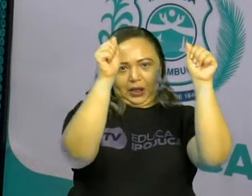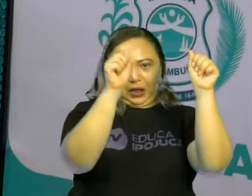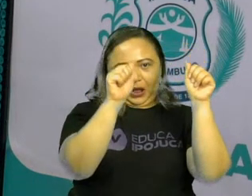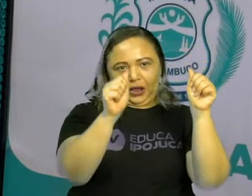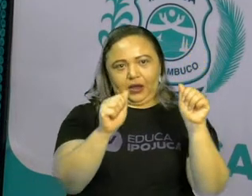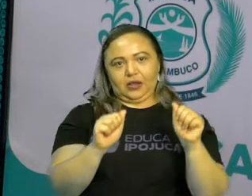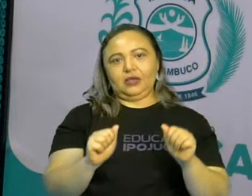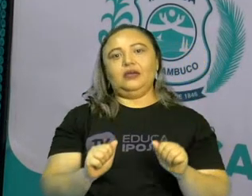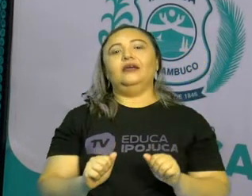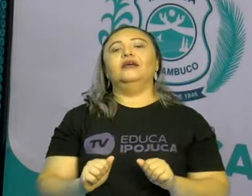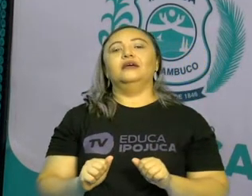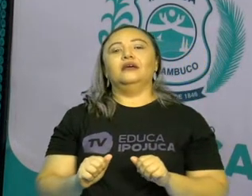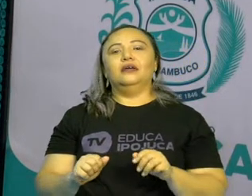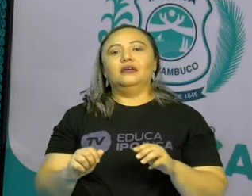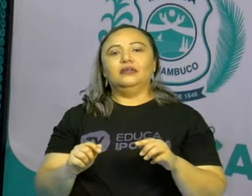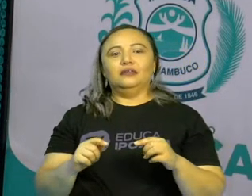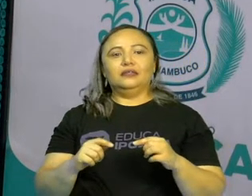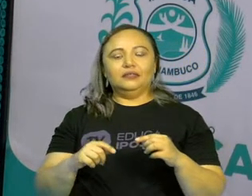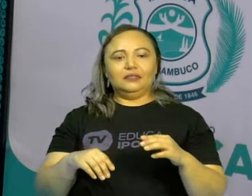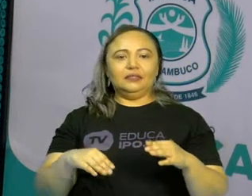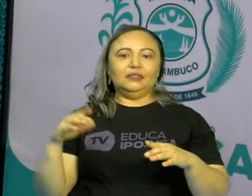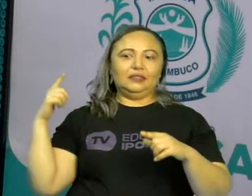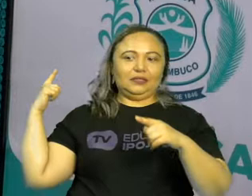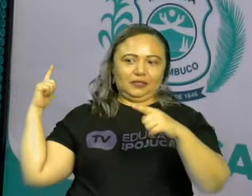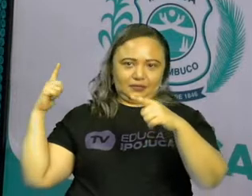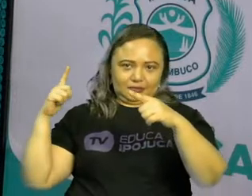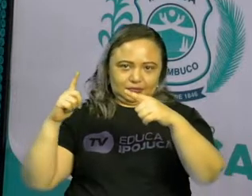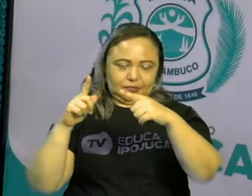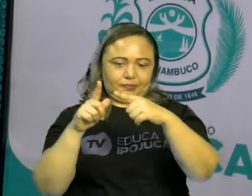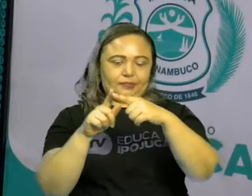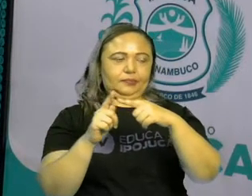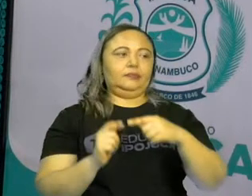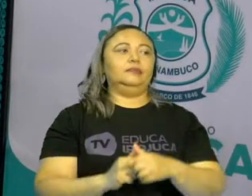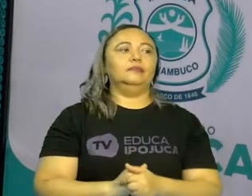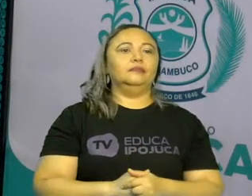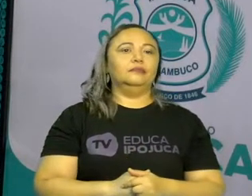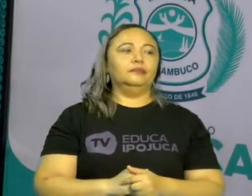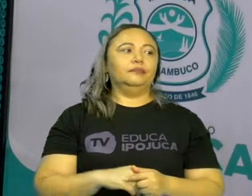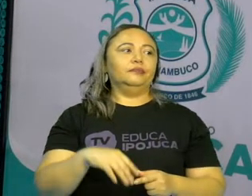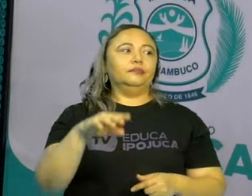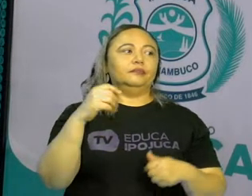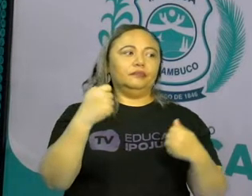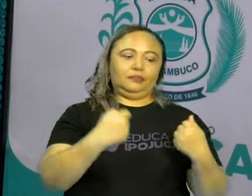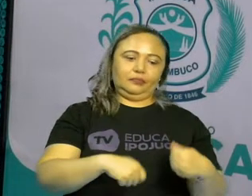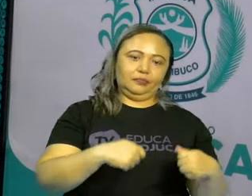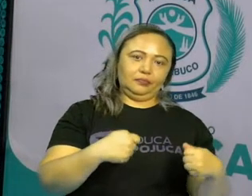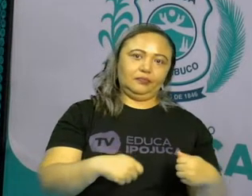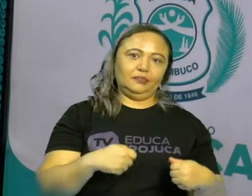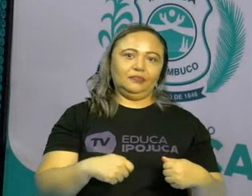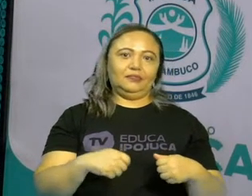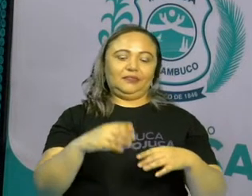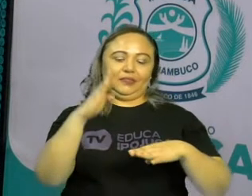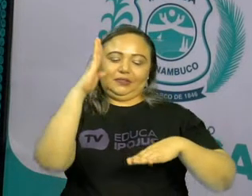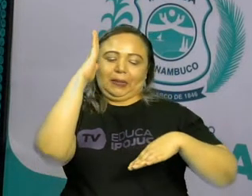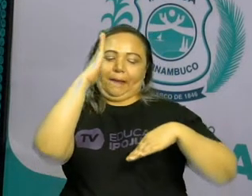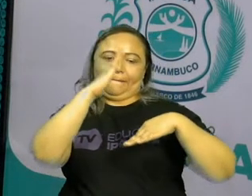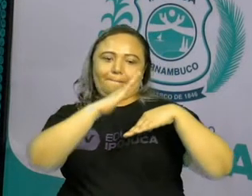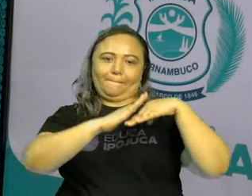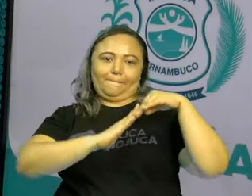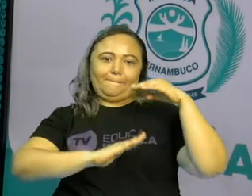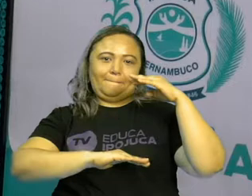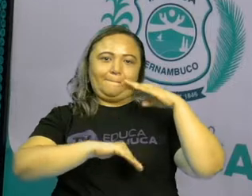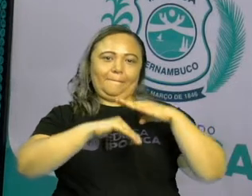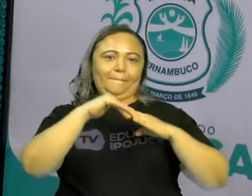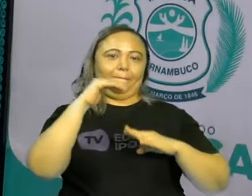exemplo de arte tradicional. O que exige é a habilidade